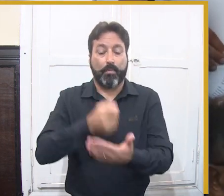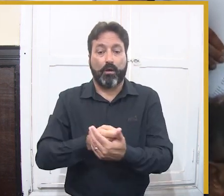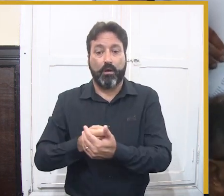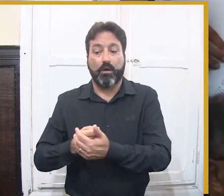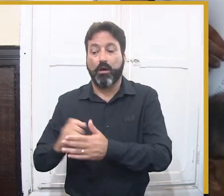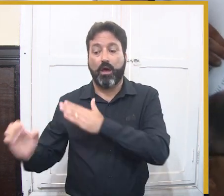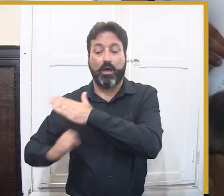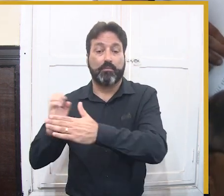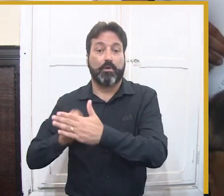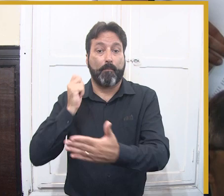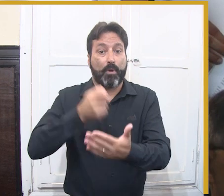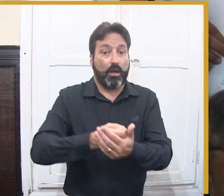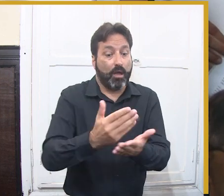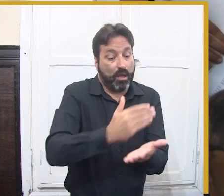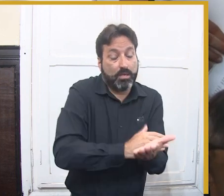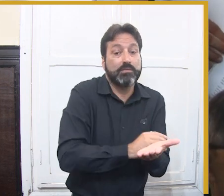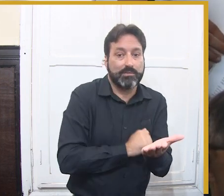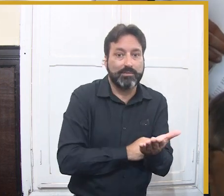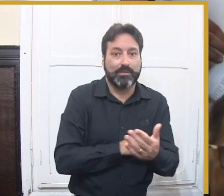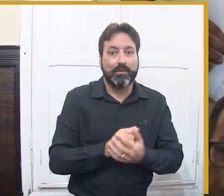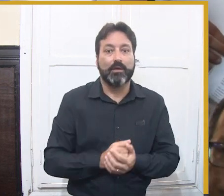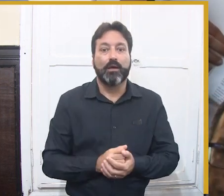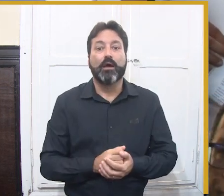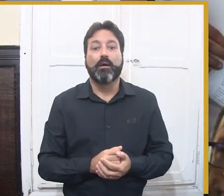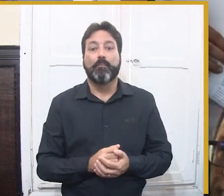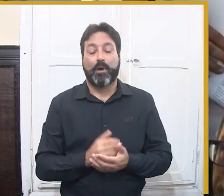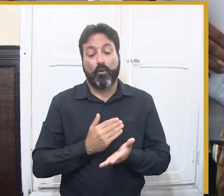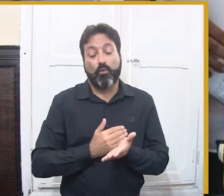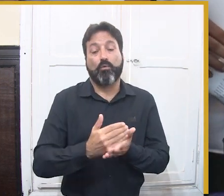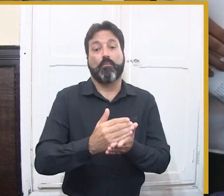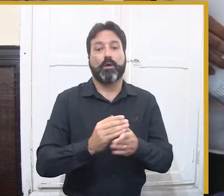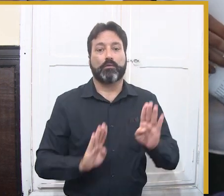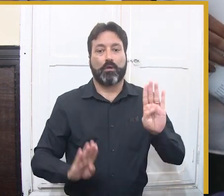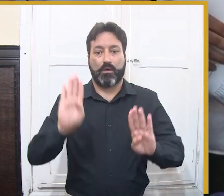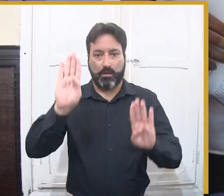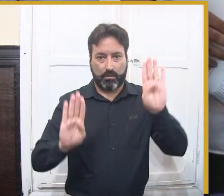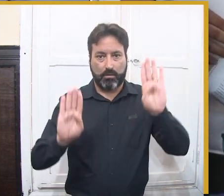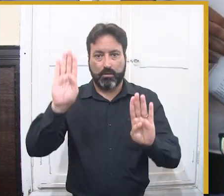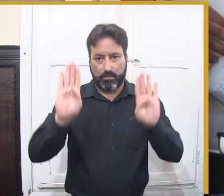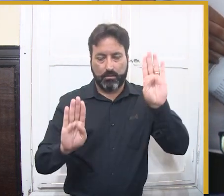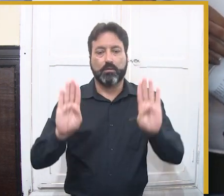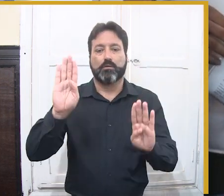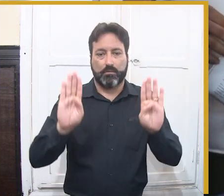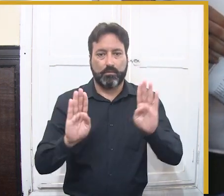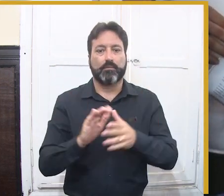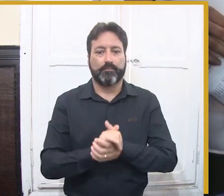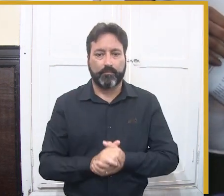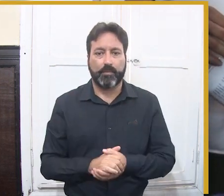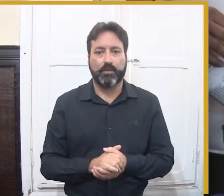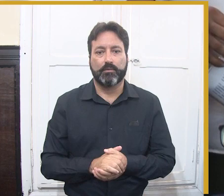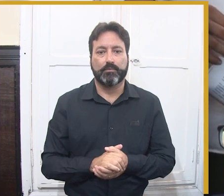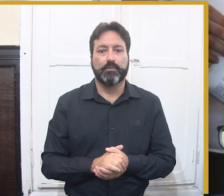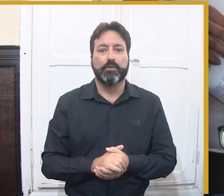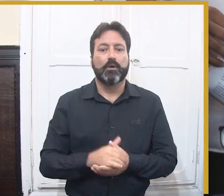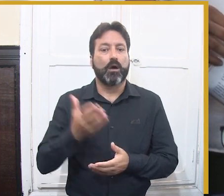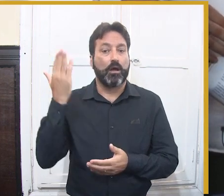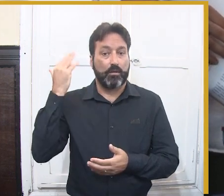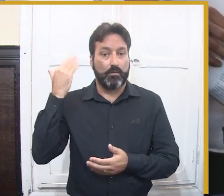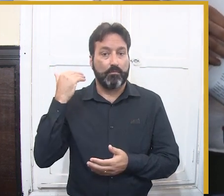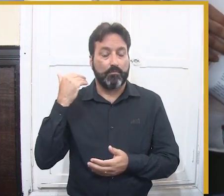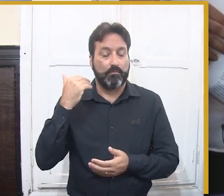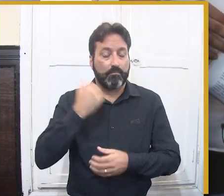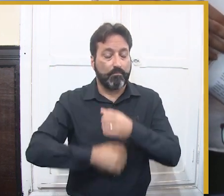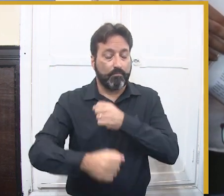que operou no São João no ano passado, dentro do faturamento geral, nós estabelecemos um percentual de 1%.